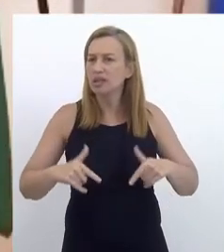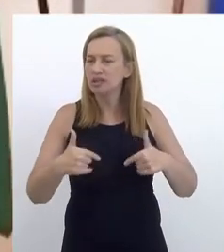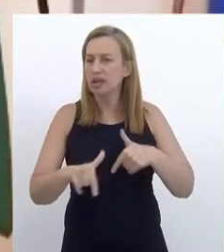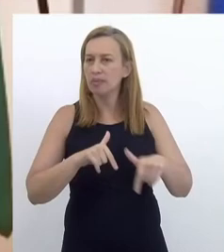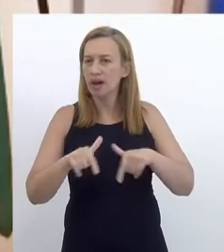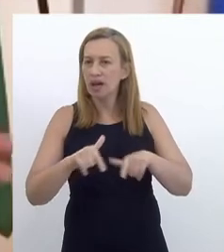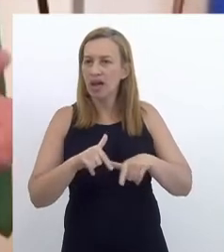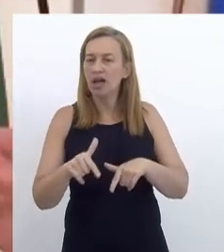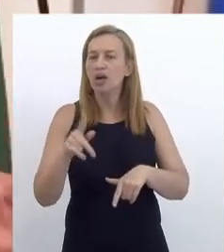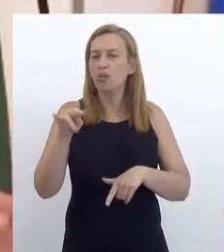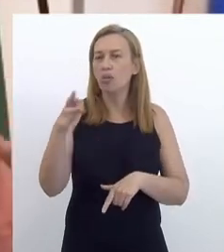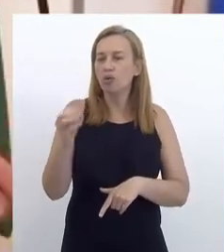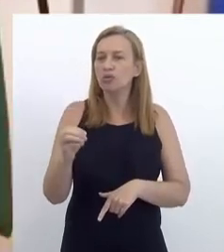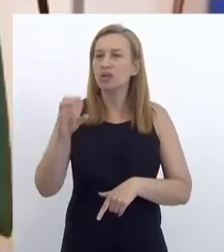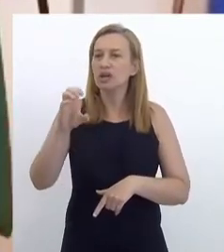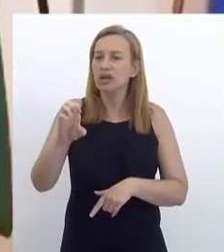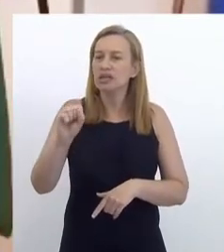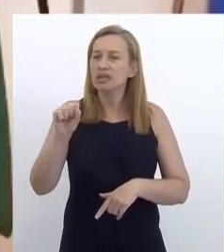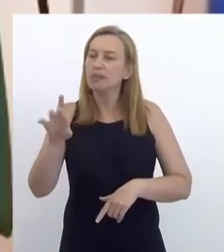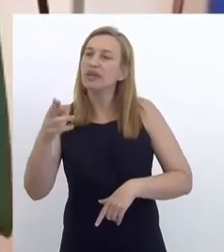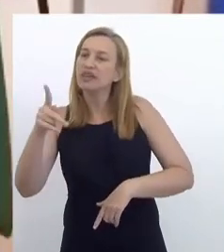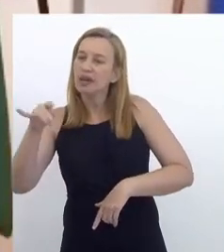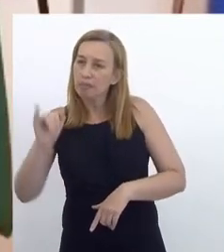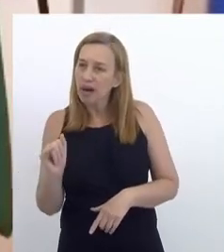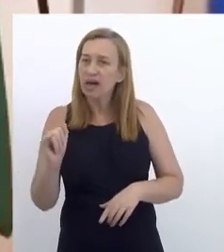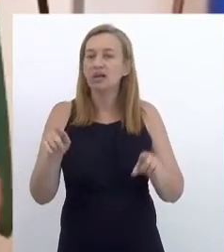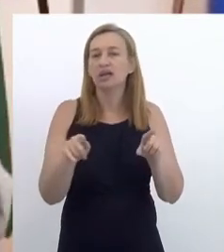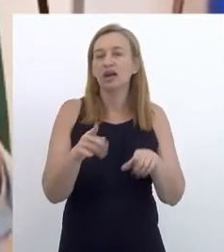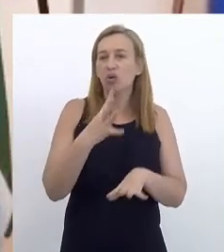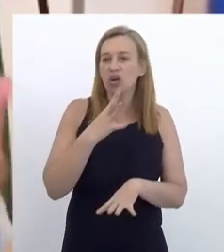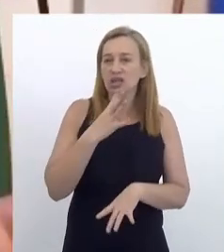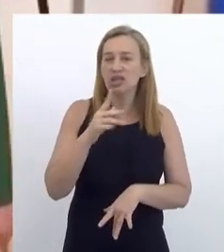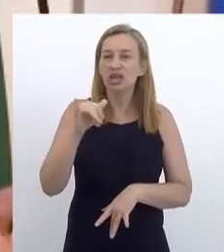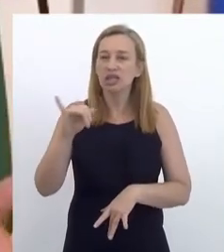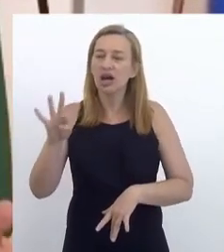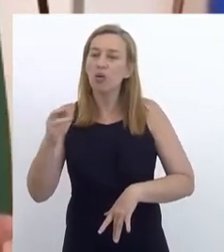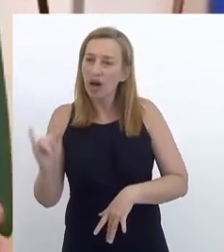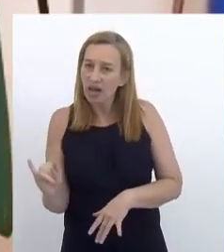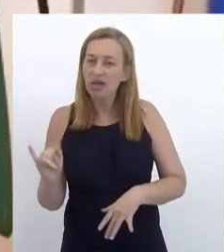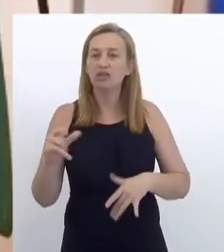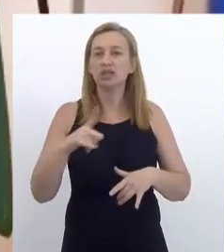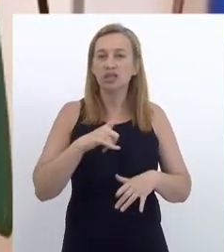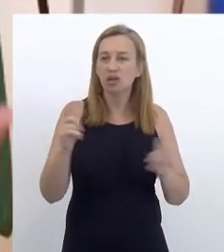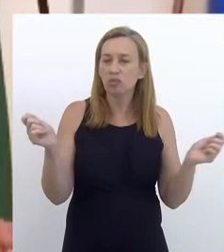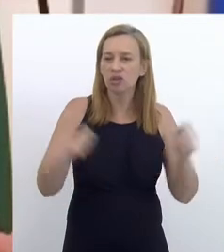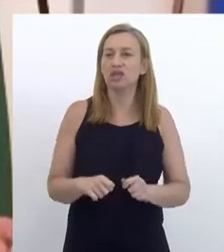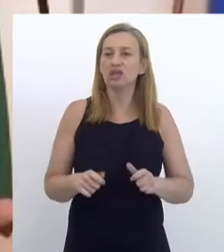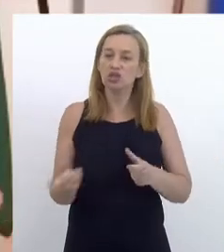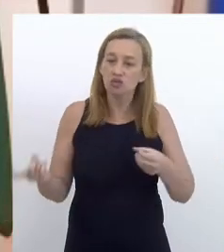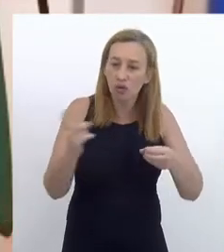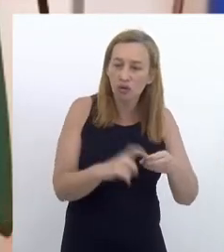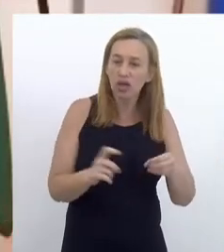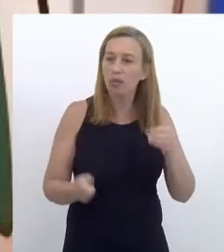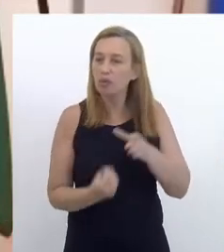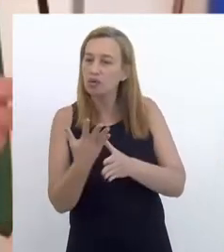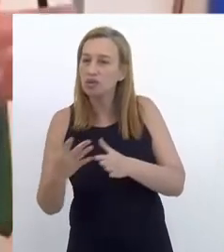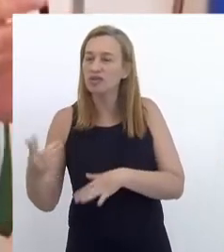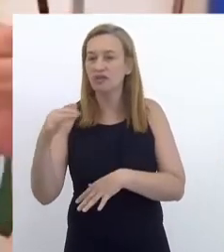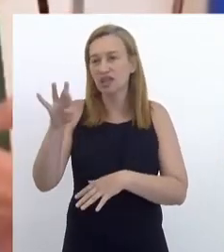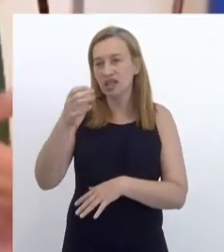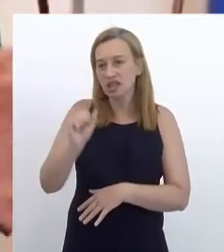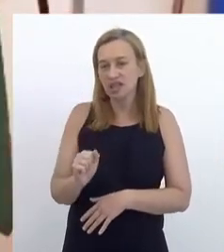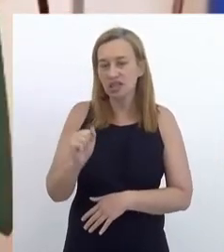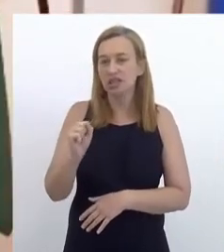que é o porto Sepetiba, hoje conhecido como Itaguaí. E, com isso, você gera o potencial de voltar a produzir fertilizantes